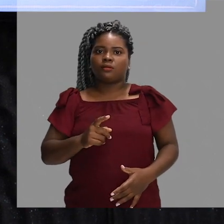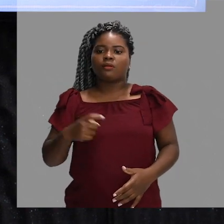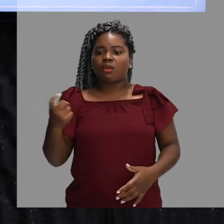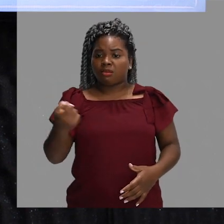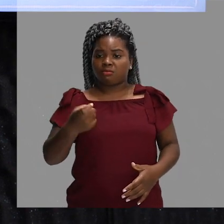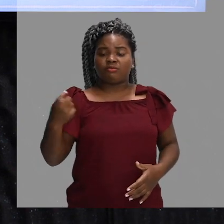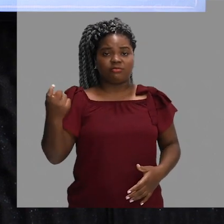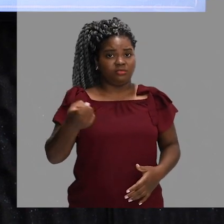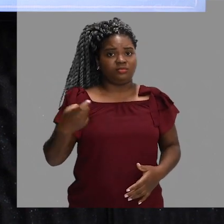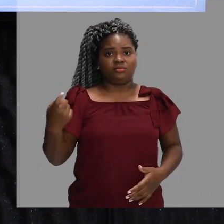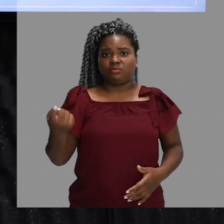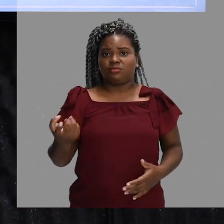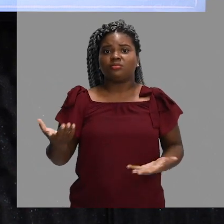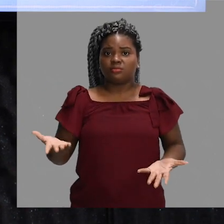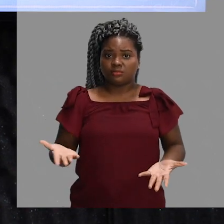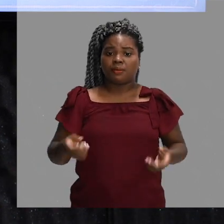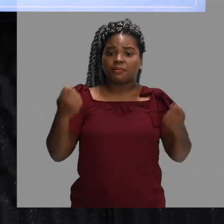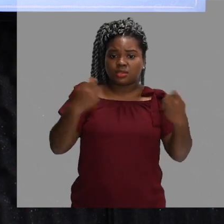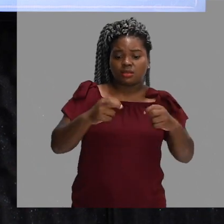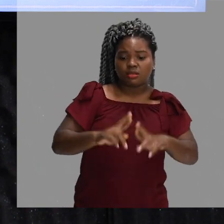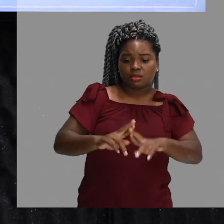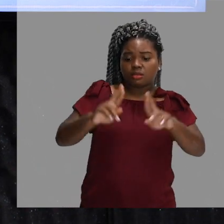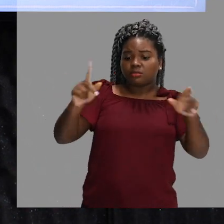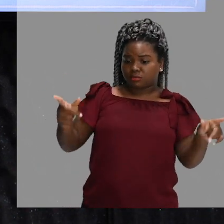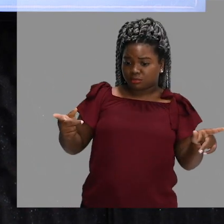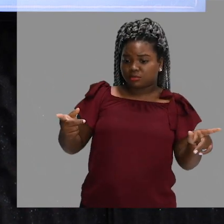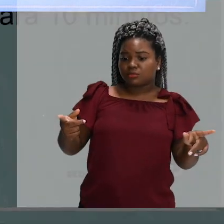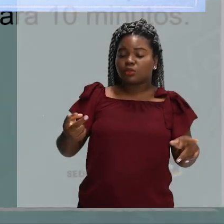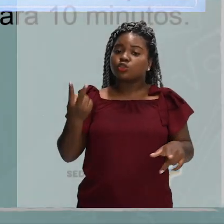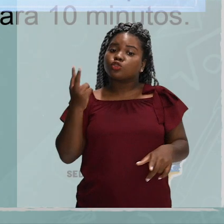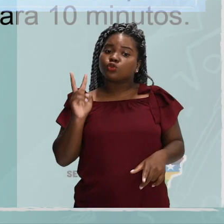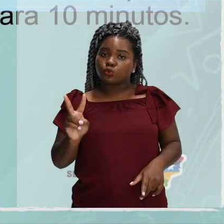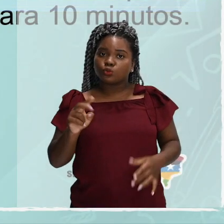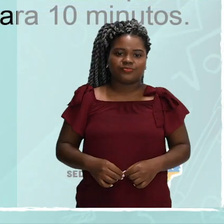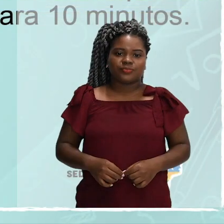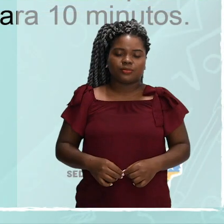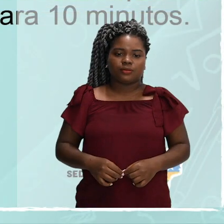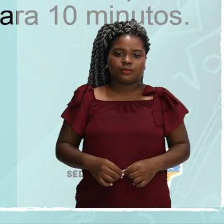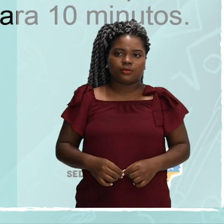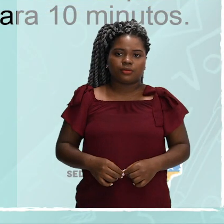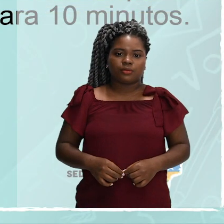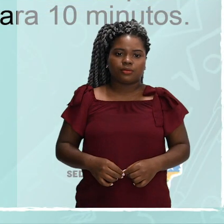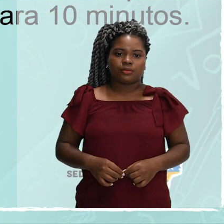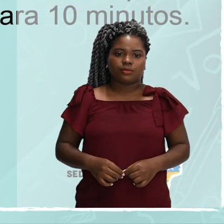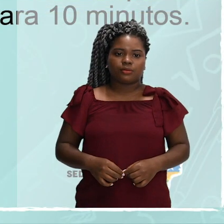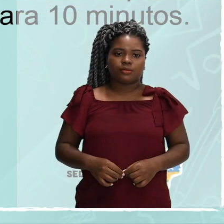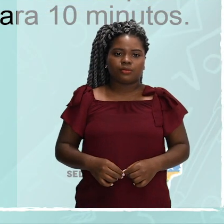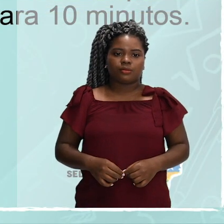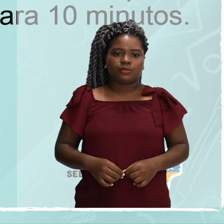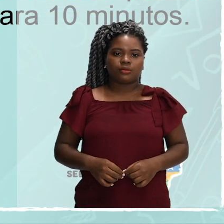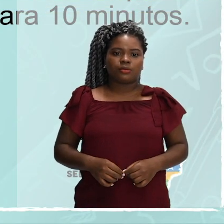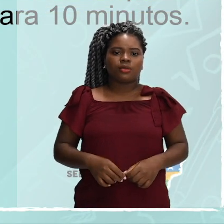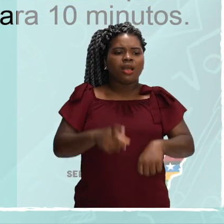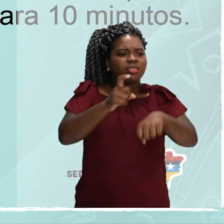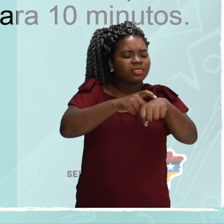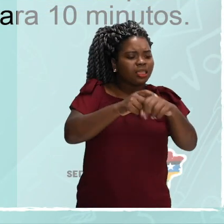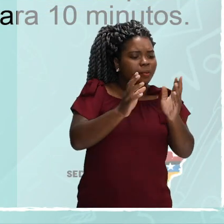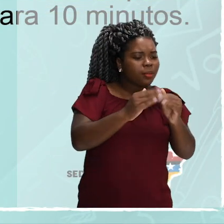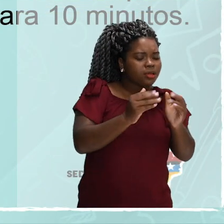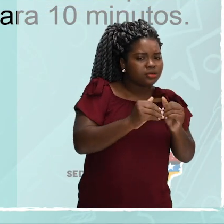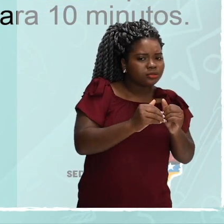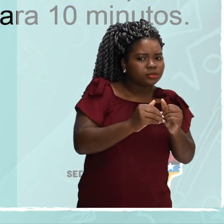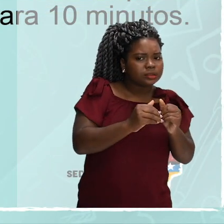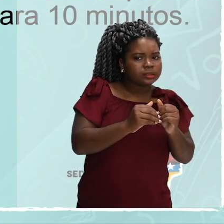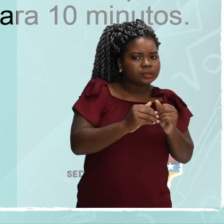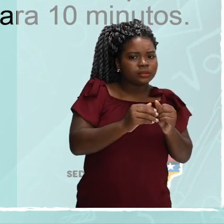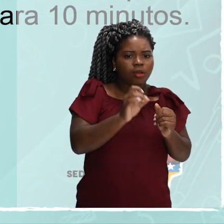É até alguém conseguir colocar essa diferença mínima de 2 pontos. Pedidos de tempo. Cada equipe